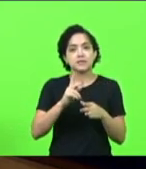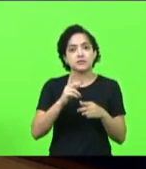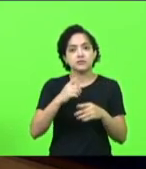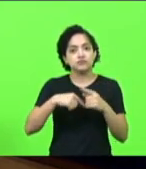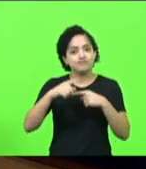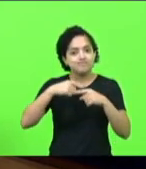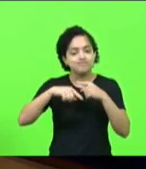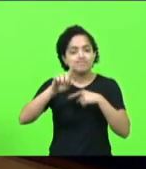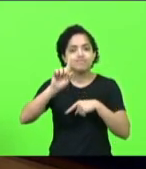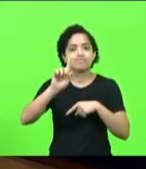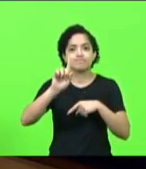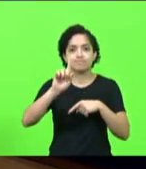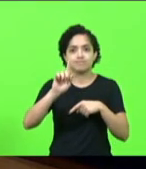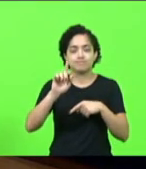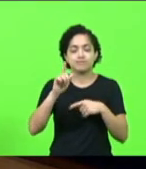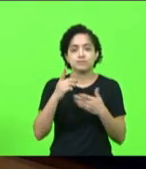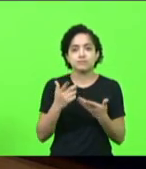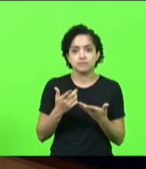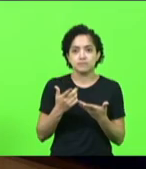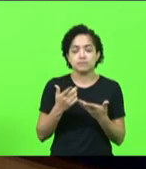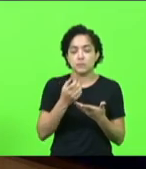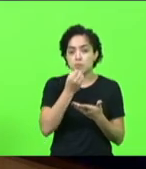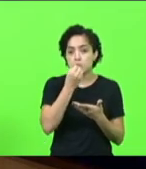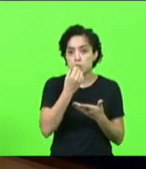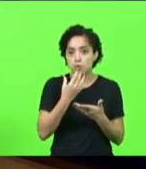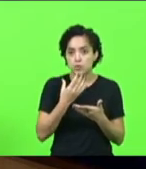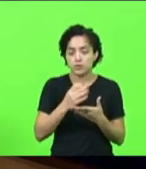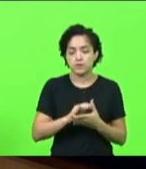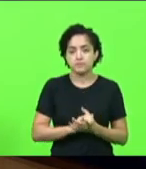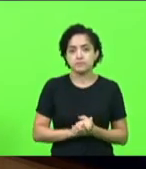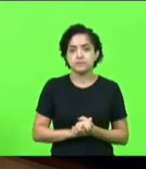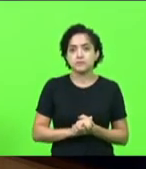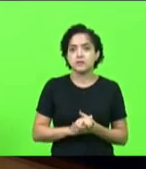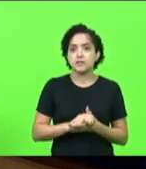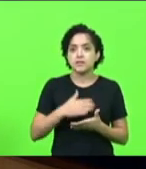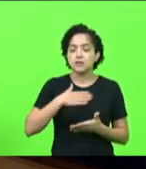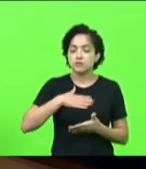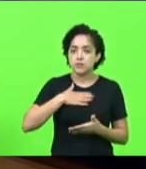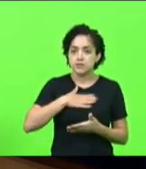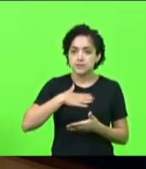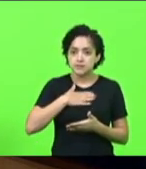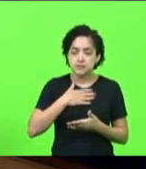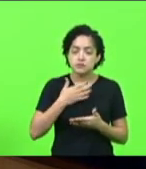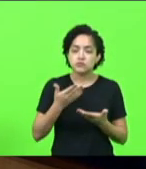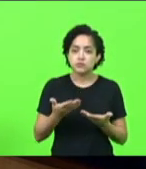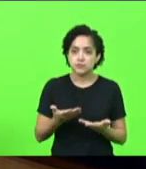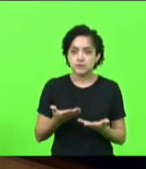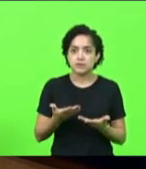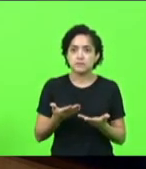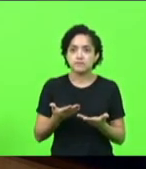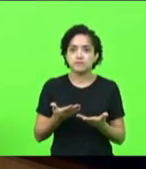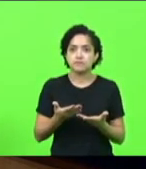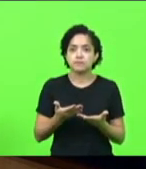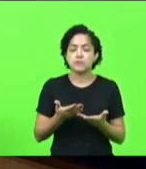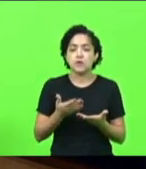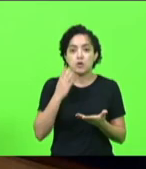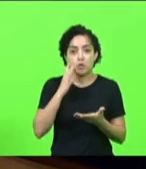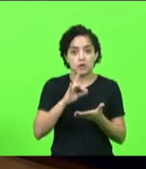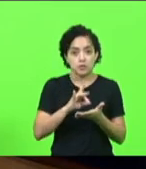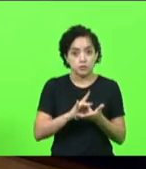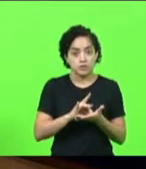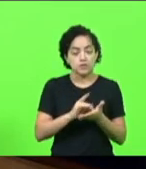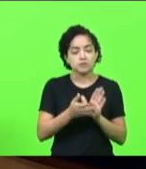muito boas que nós temos nesse caminho e o desejo aqui é mais uma vez prestar nosso reconhecimento nosso